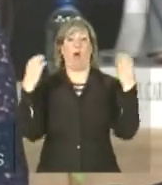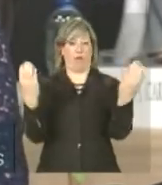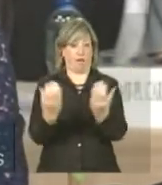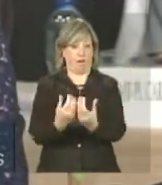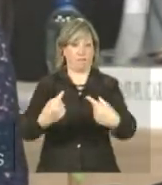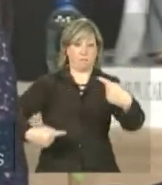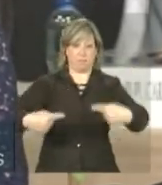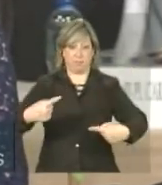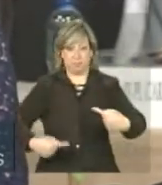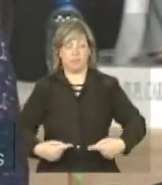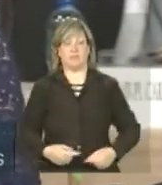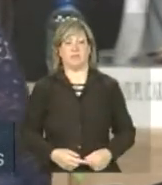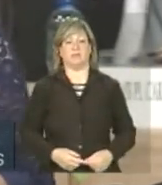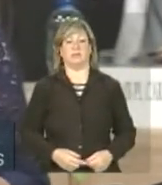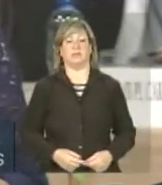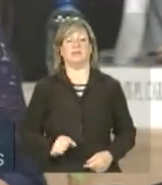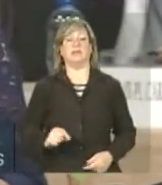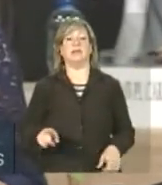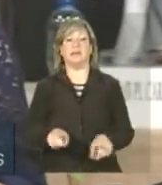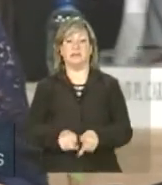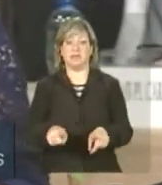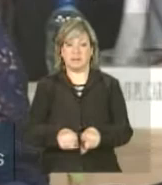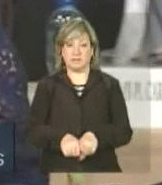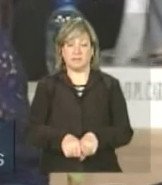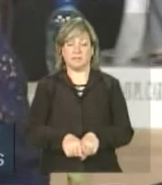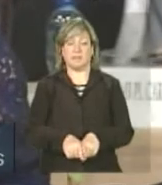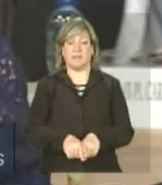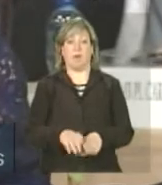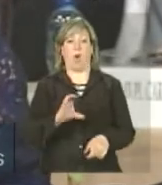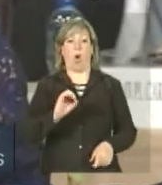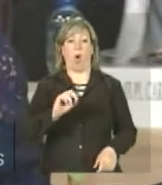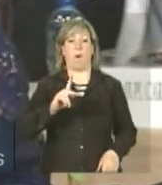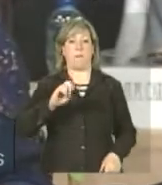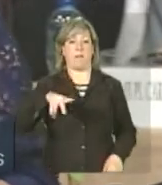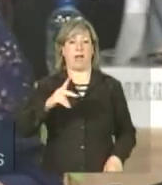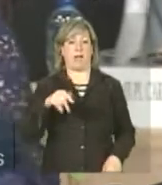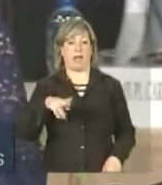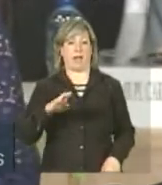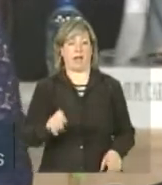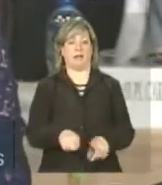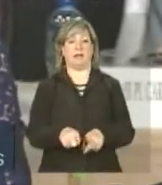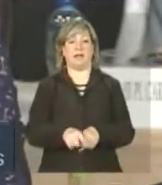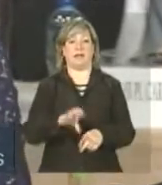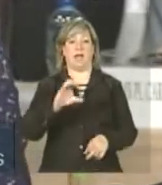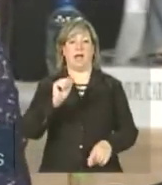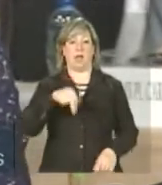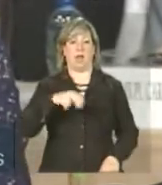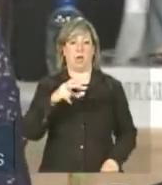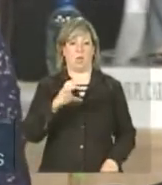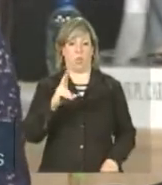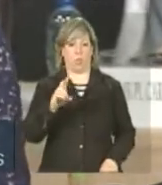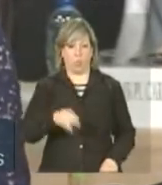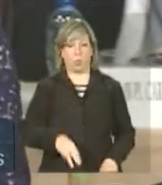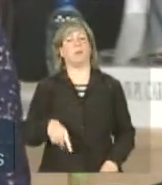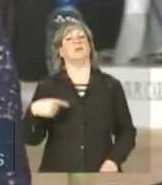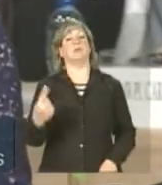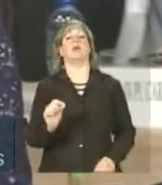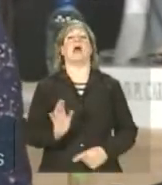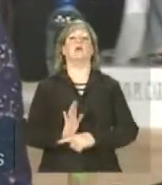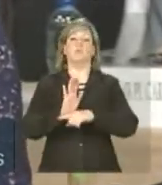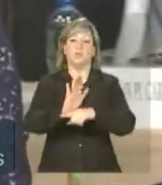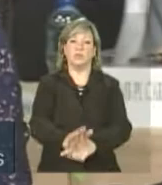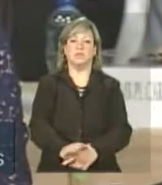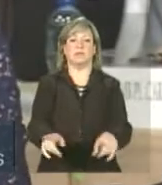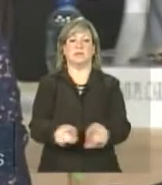respectivamente, de Copenhague e Cancun, contribuam para a